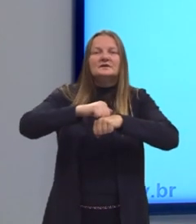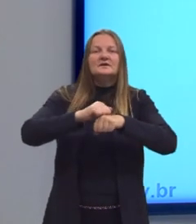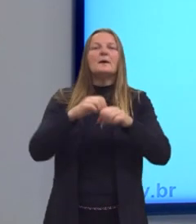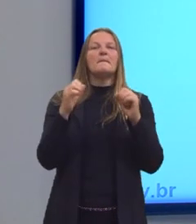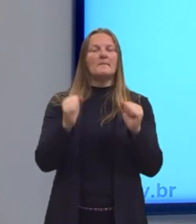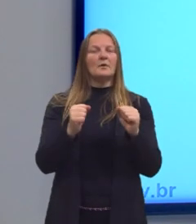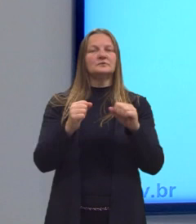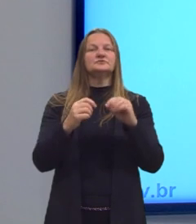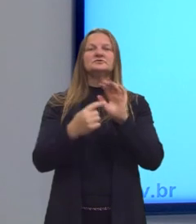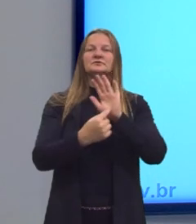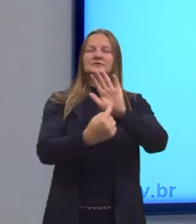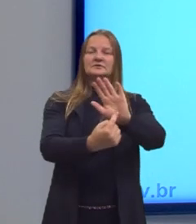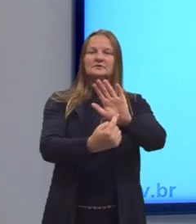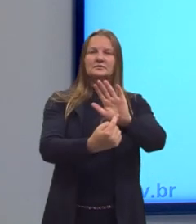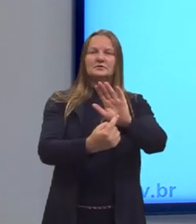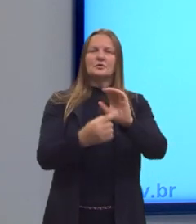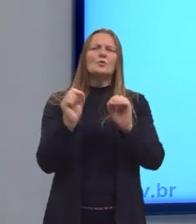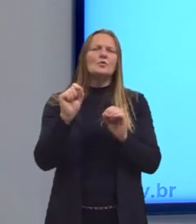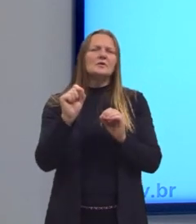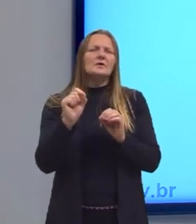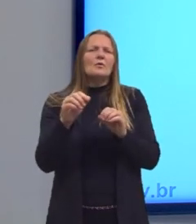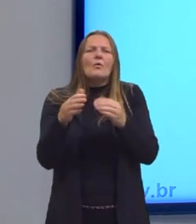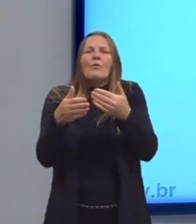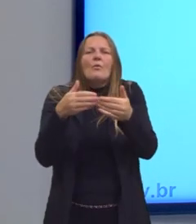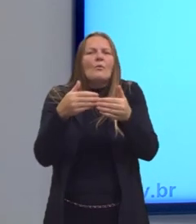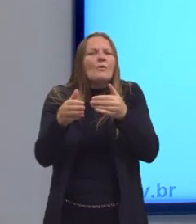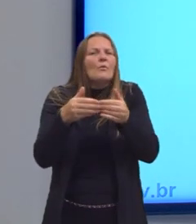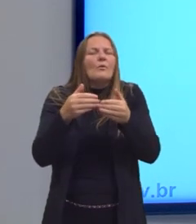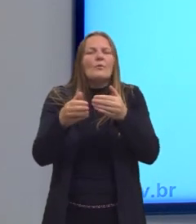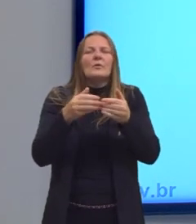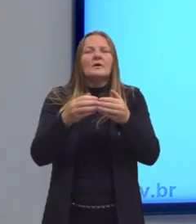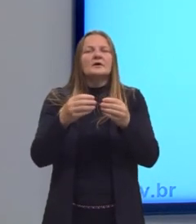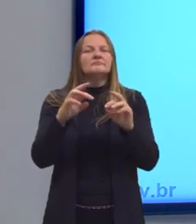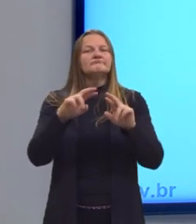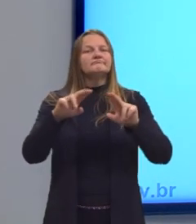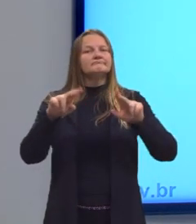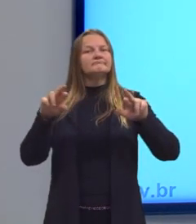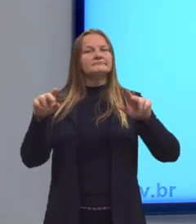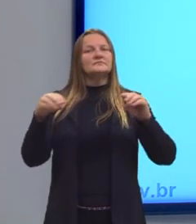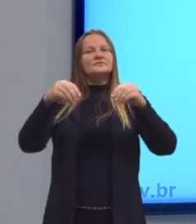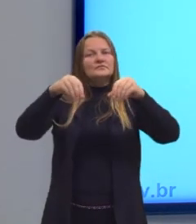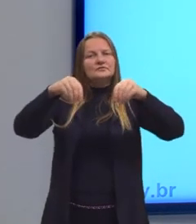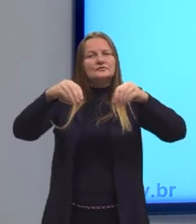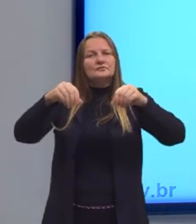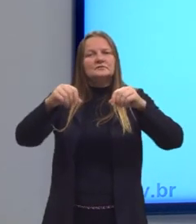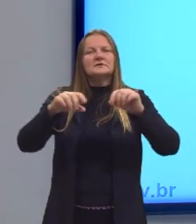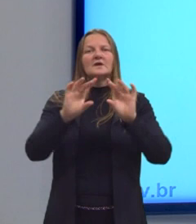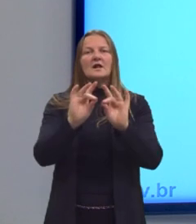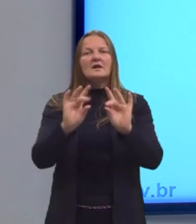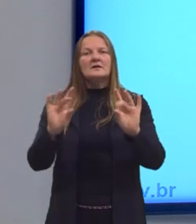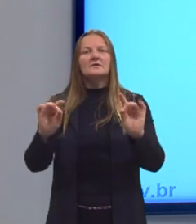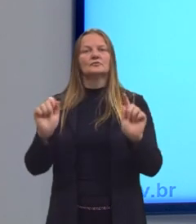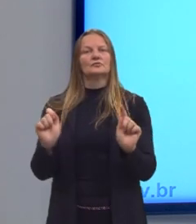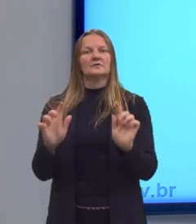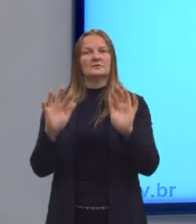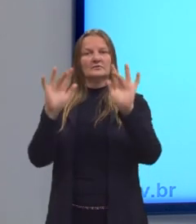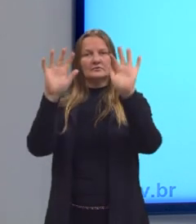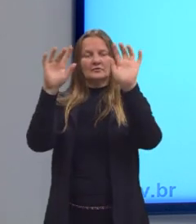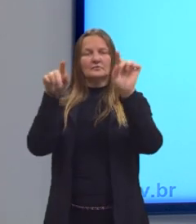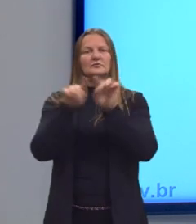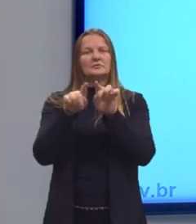apresentar como soluto qualquer um dos estados. O soluto pode ser tanto líquido, pode ser tanto gasoso,